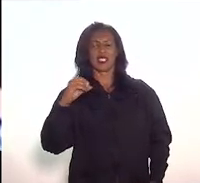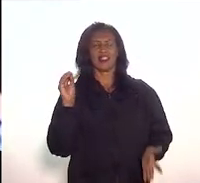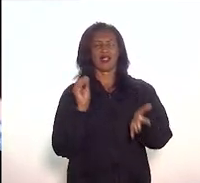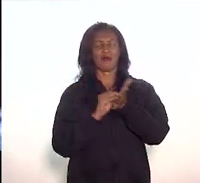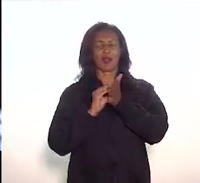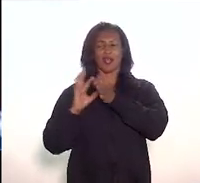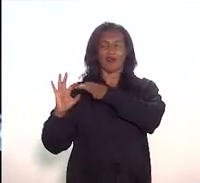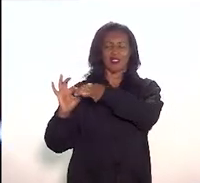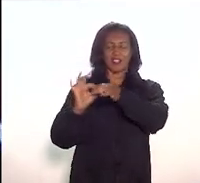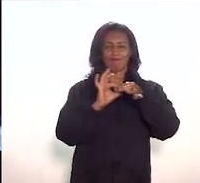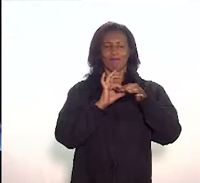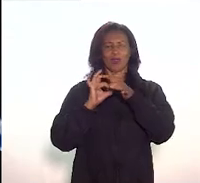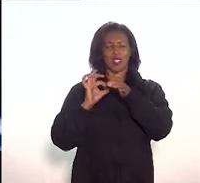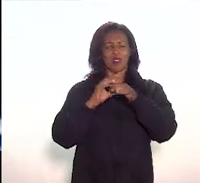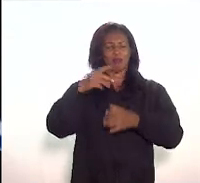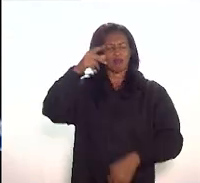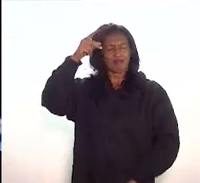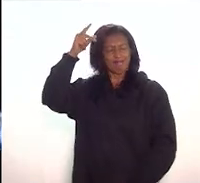Então, em si,